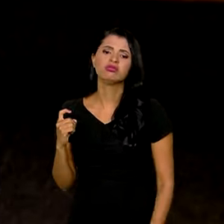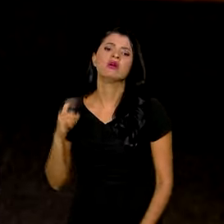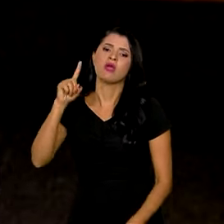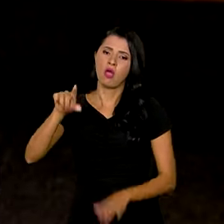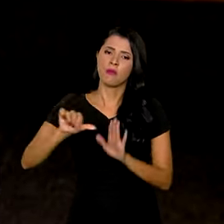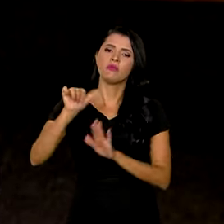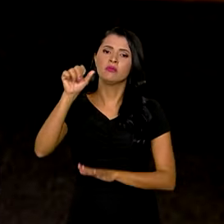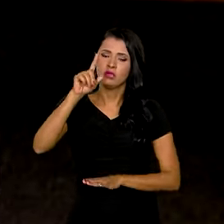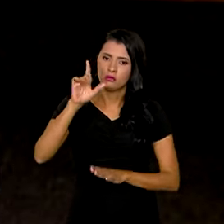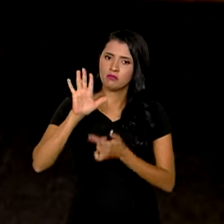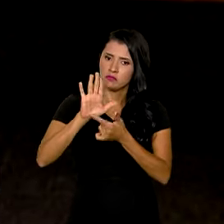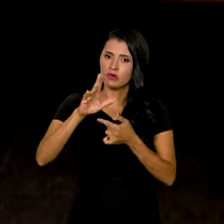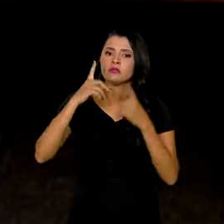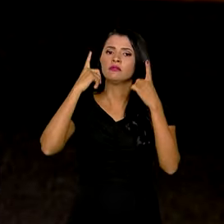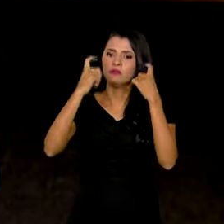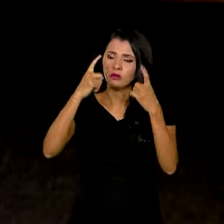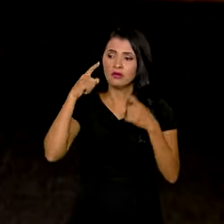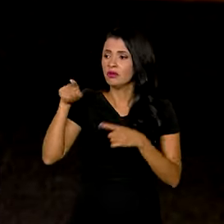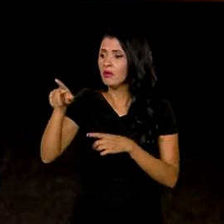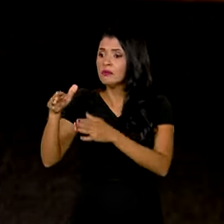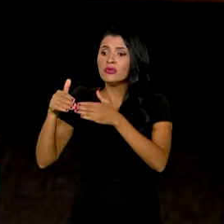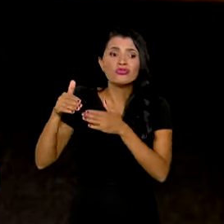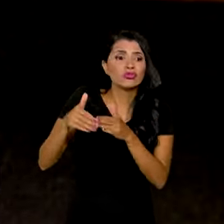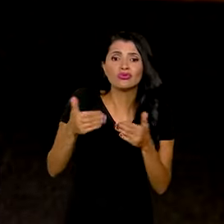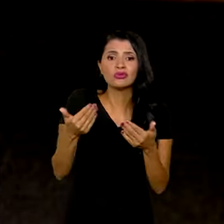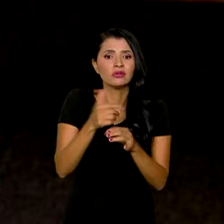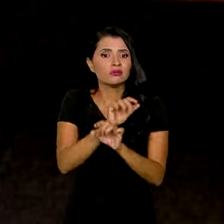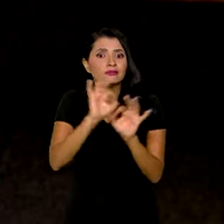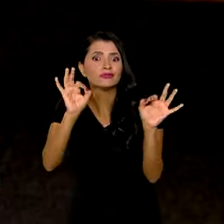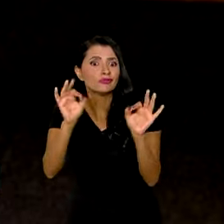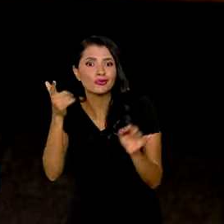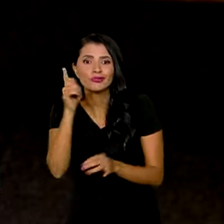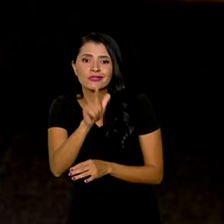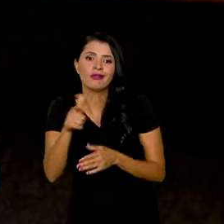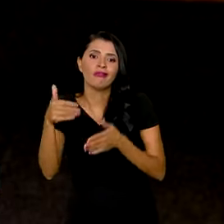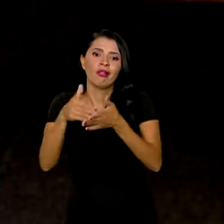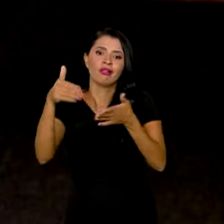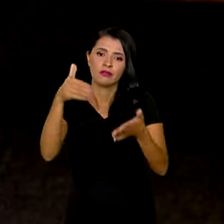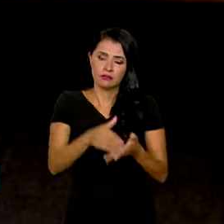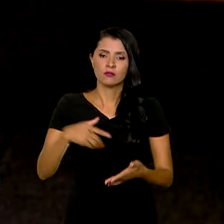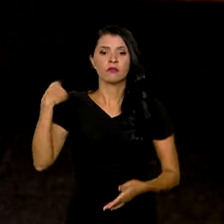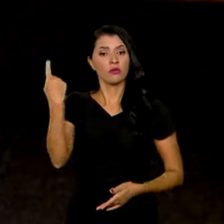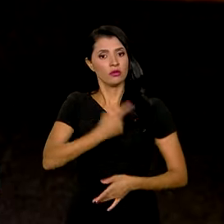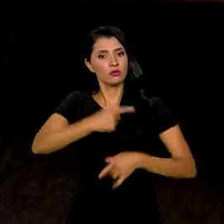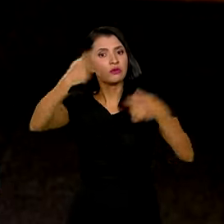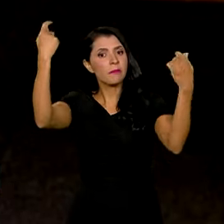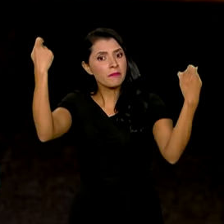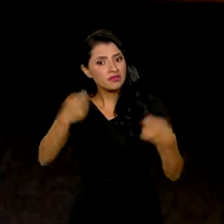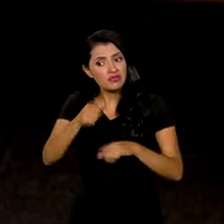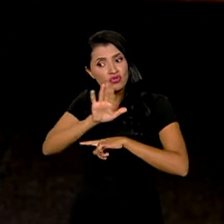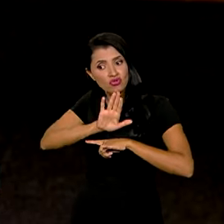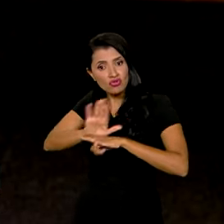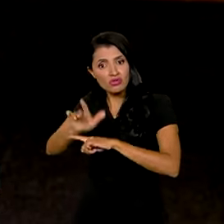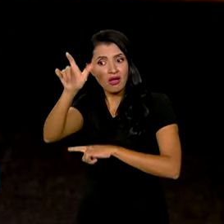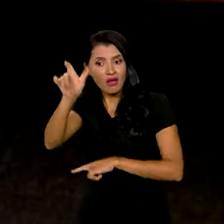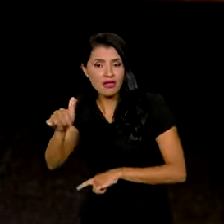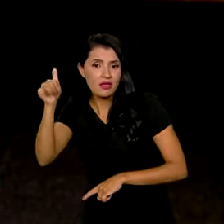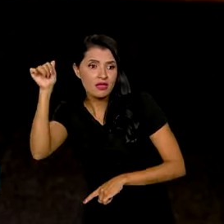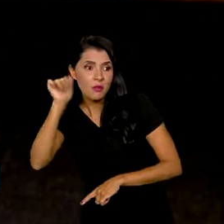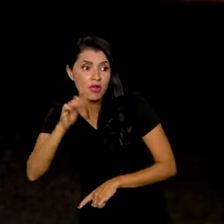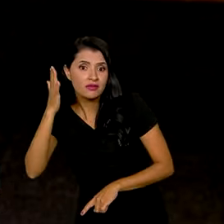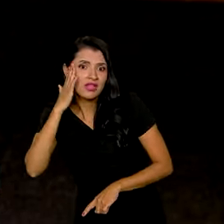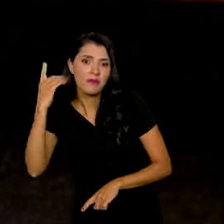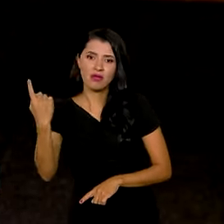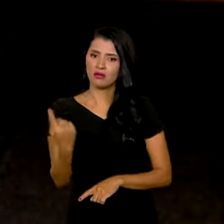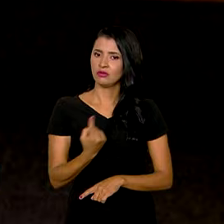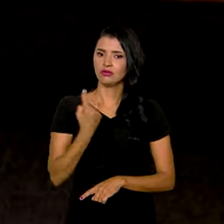violência, né, então ela não tem mais para quem pedir ajuda. Então, assim, nós precisamos ajudar, fazer com que essa mulher saiba que